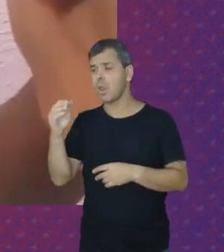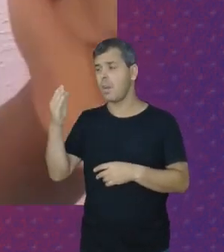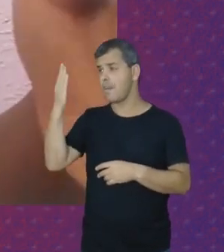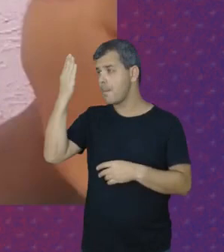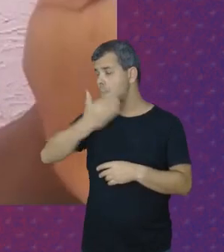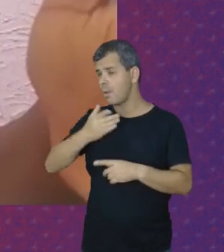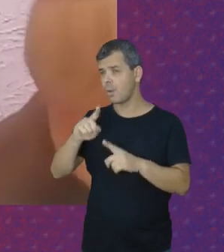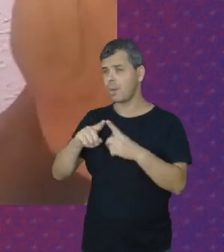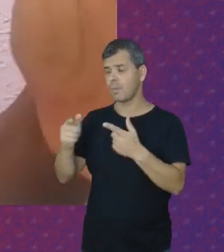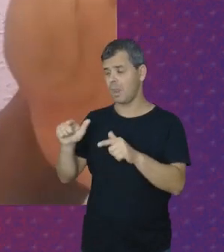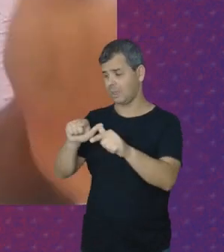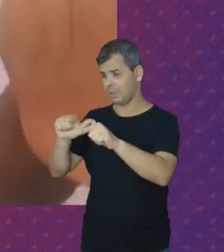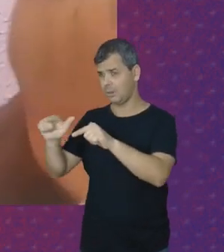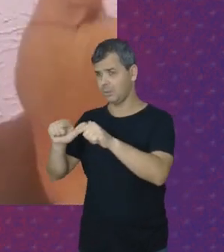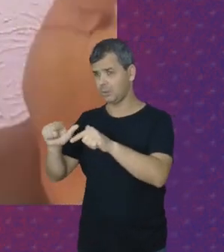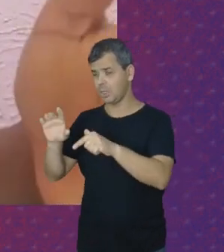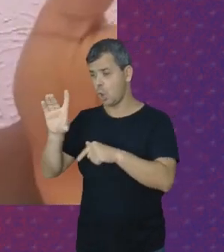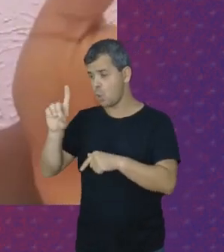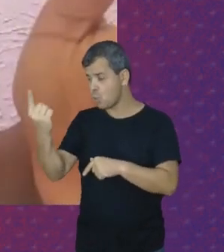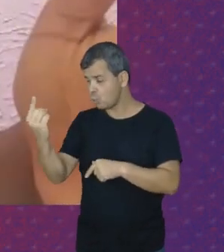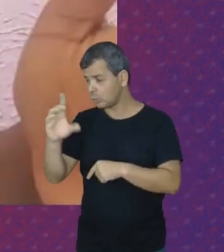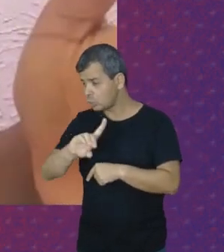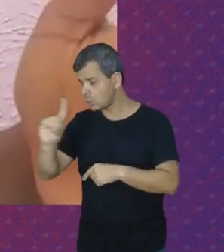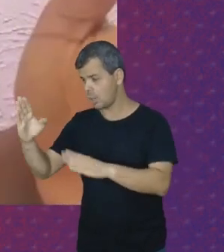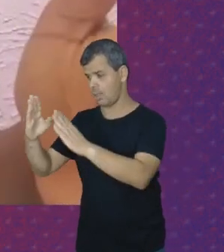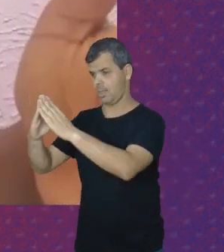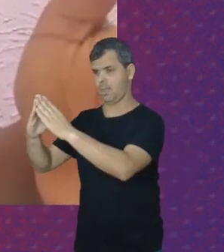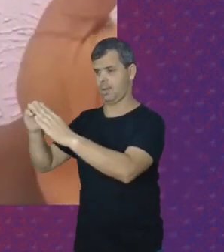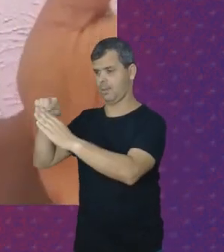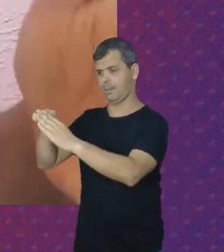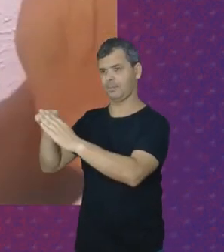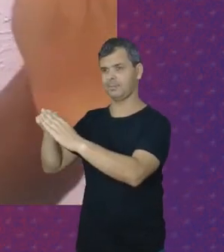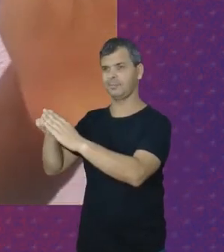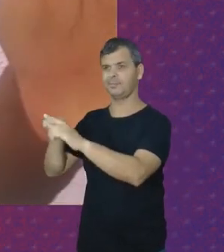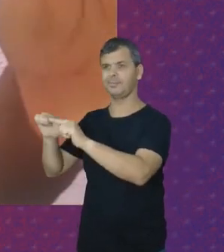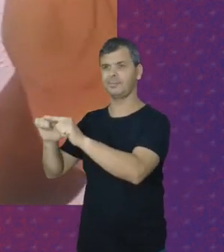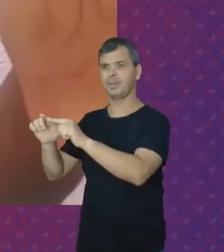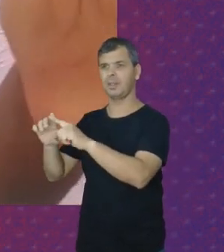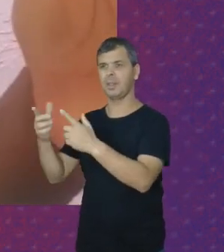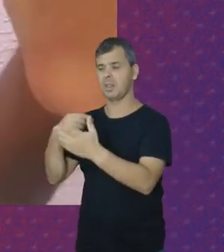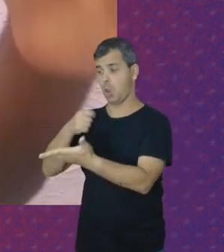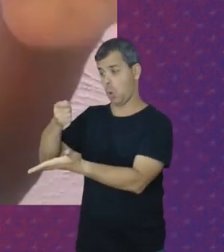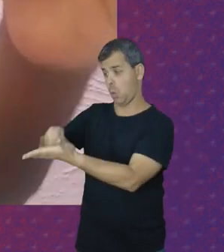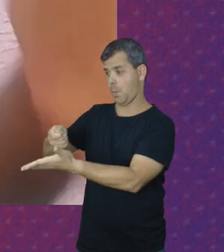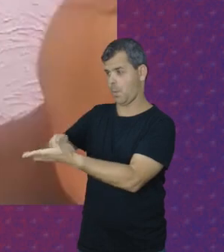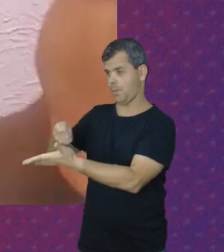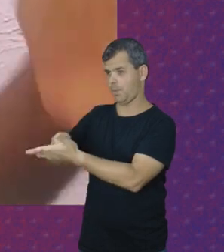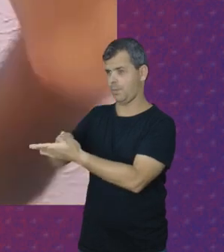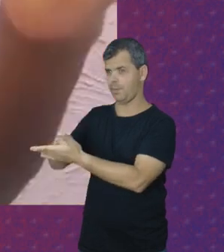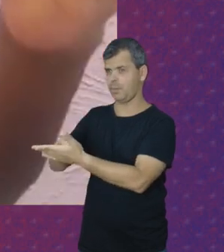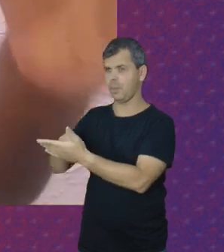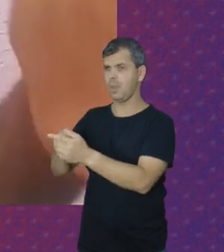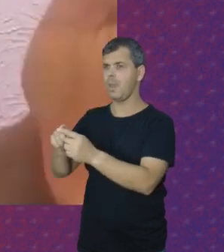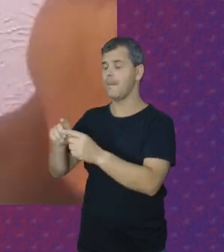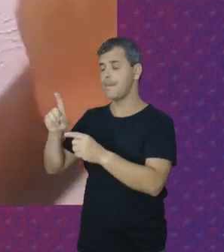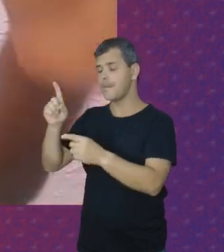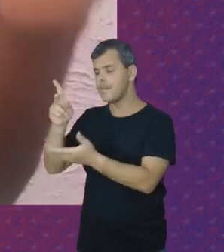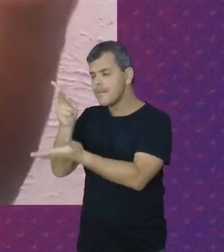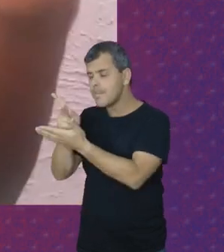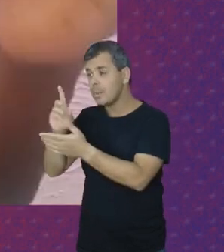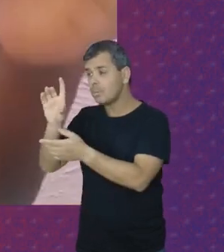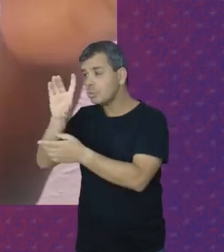Ela trabalhar Um dia Numa casa E ter aquela obrigação De ser no mesmo dia O